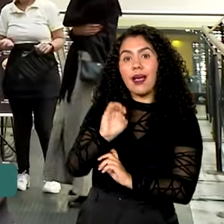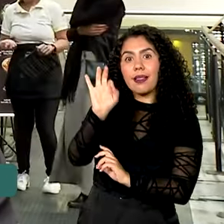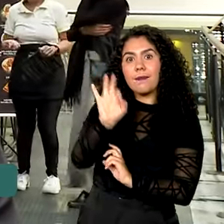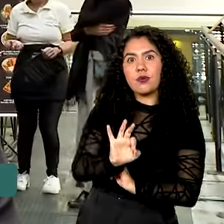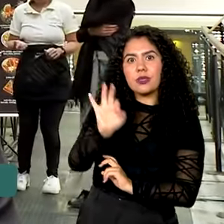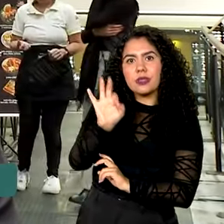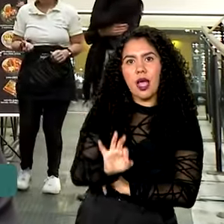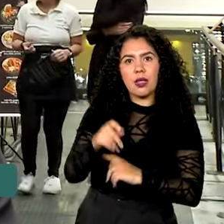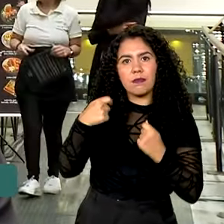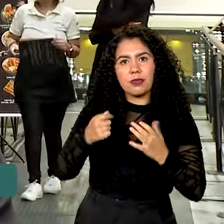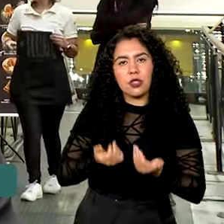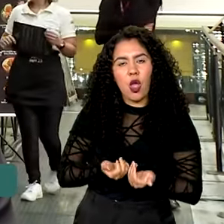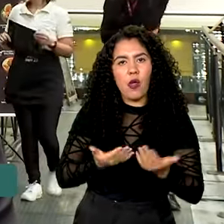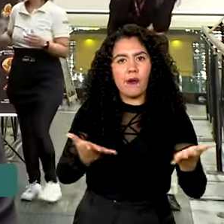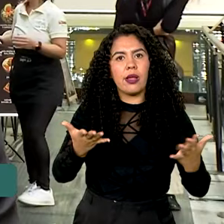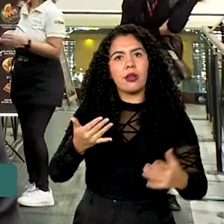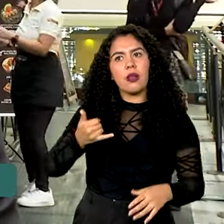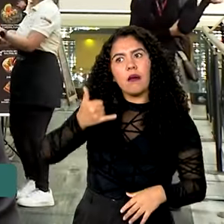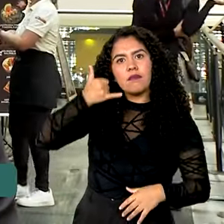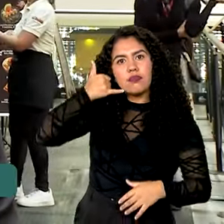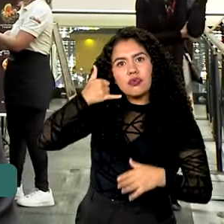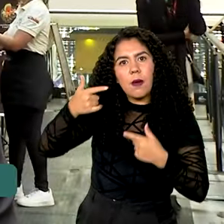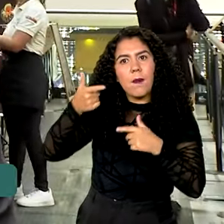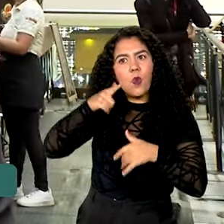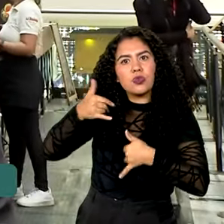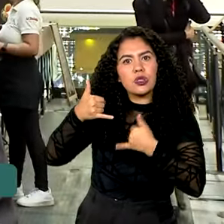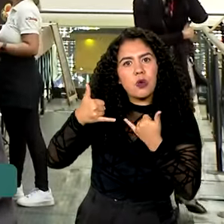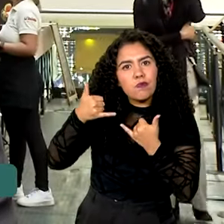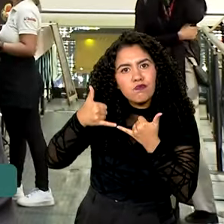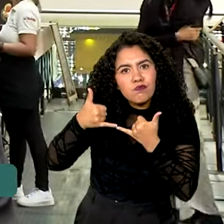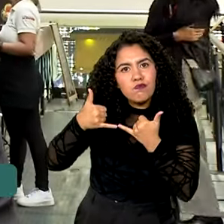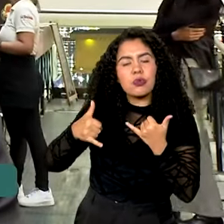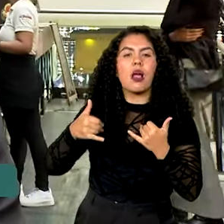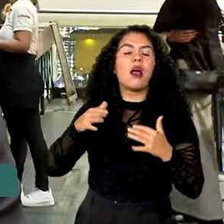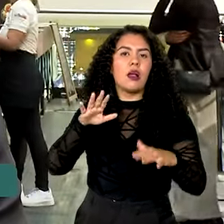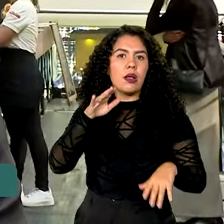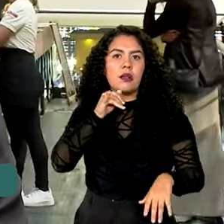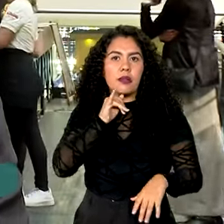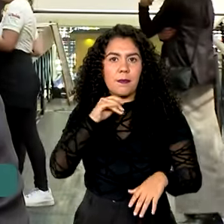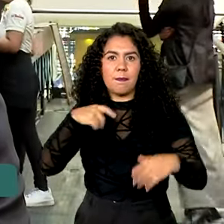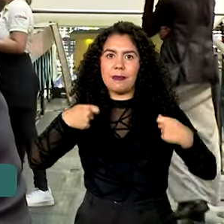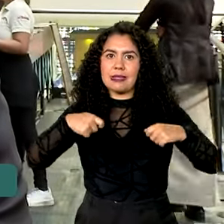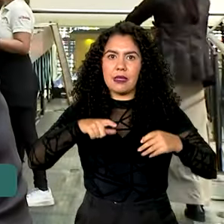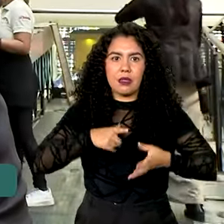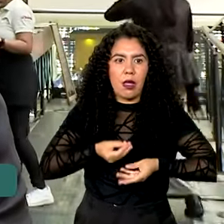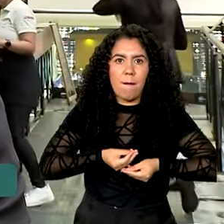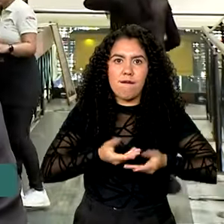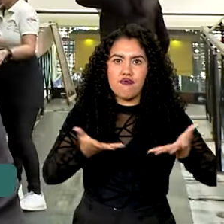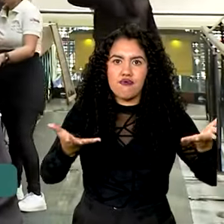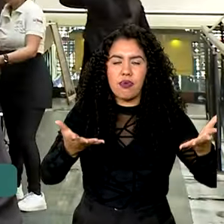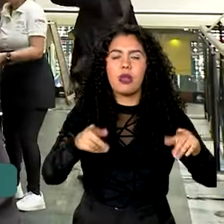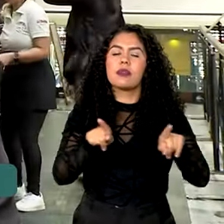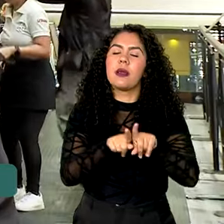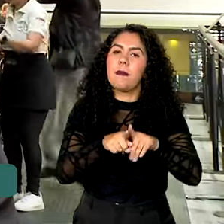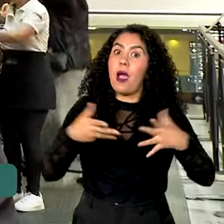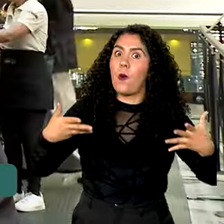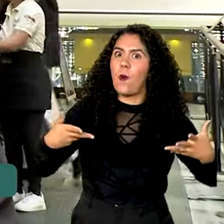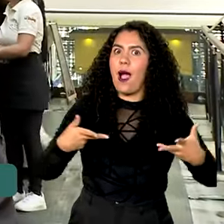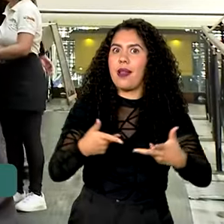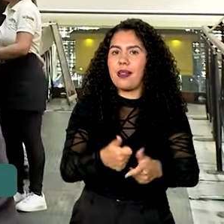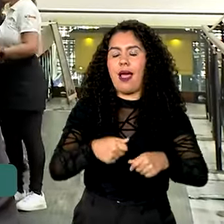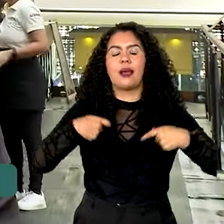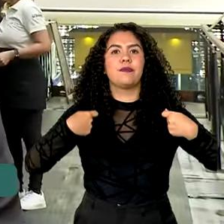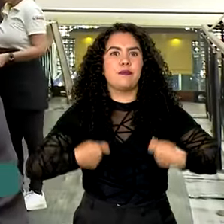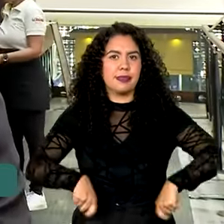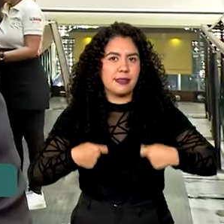cidade. O Ministério criou uma política ampliando para 95%. Então, a primeira questão é ter cobertura. Além disso, é qualidade da conexão, porque